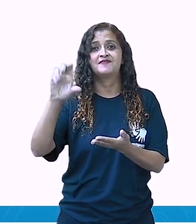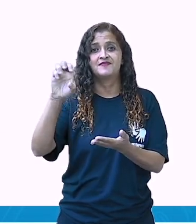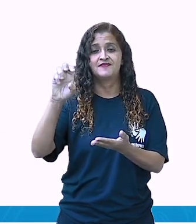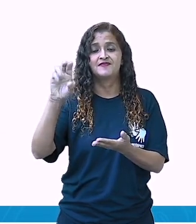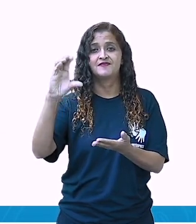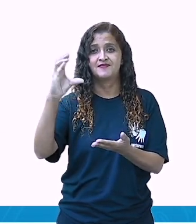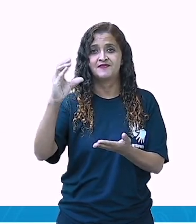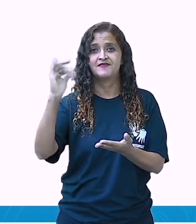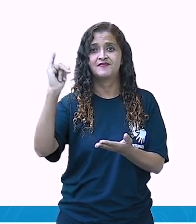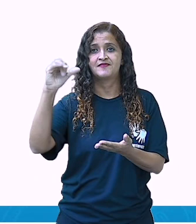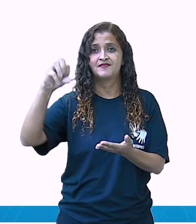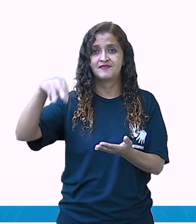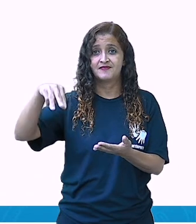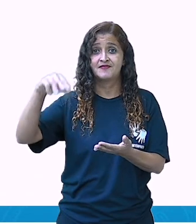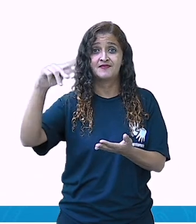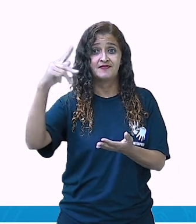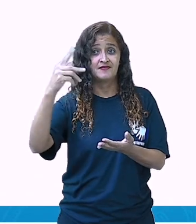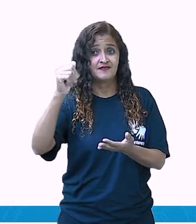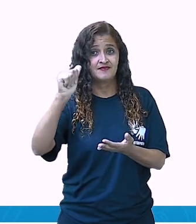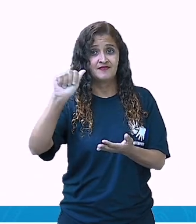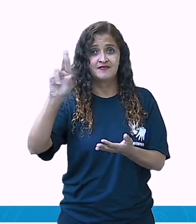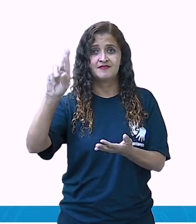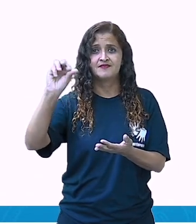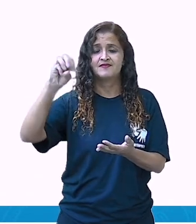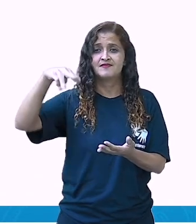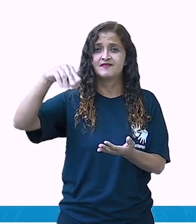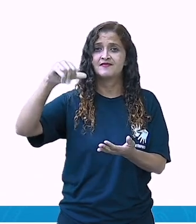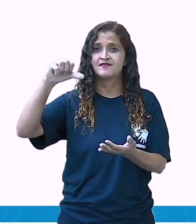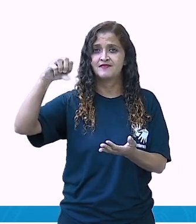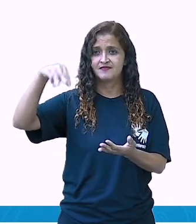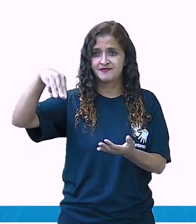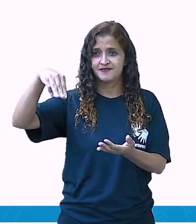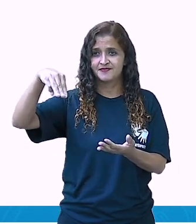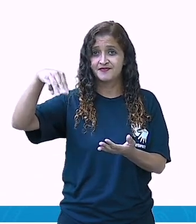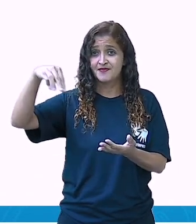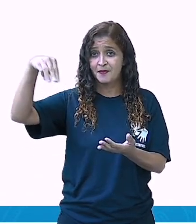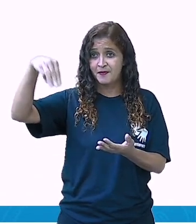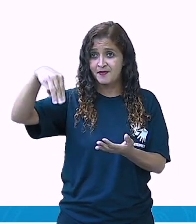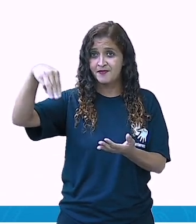Alecrim. Para mim. Olha a finalização, está vendo? In.